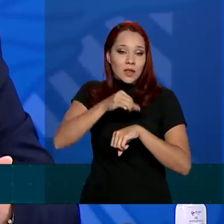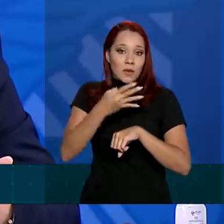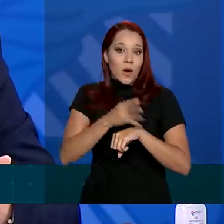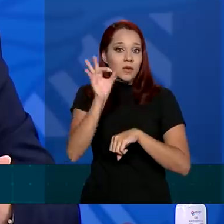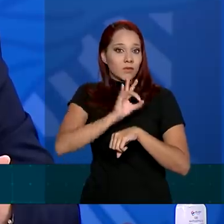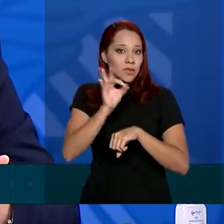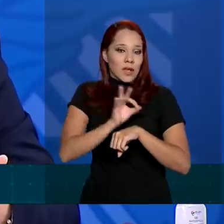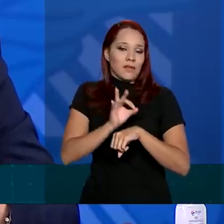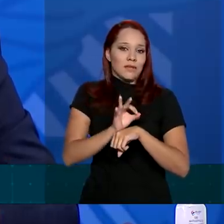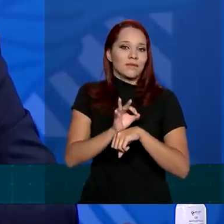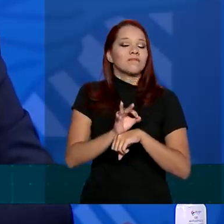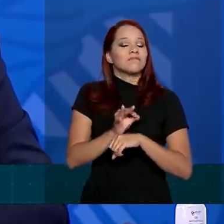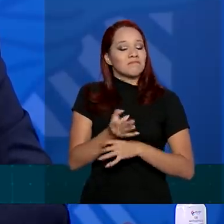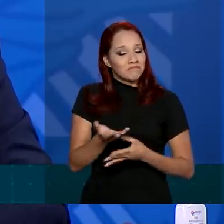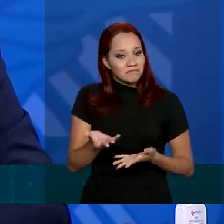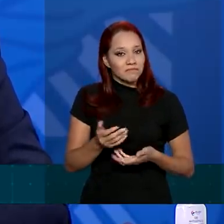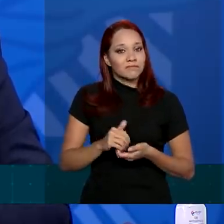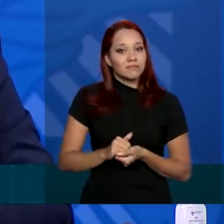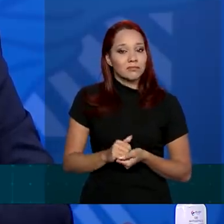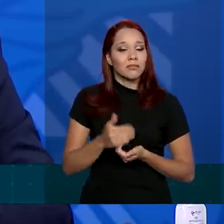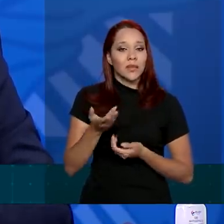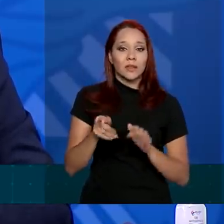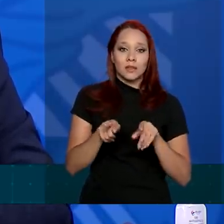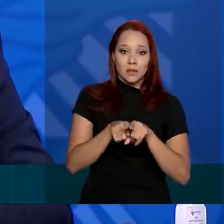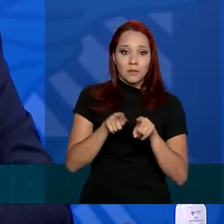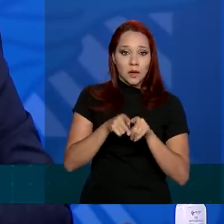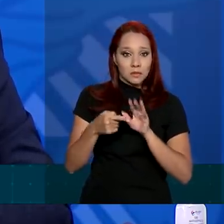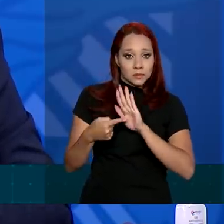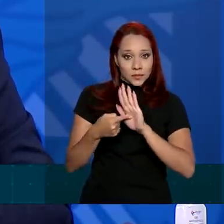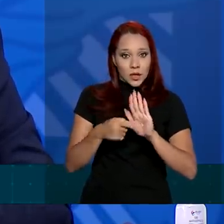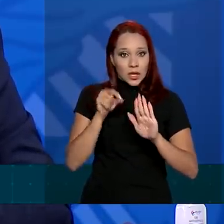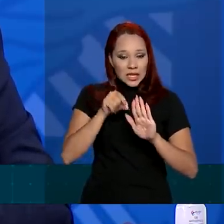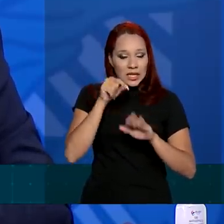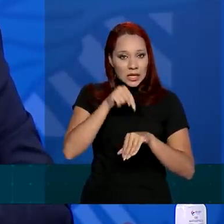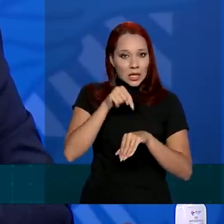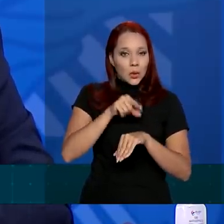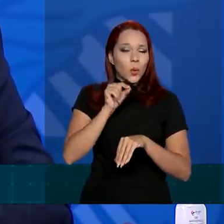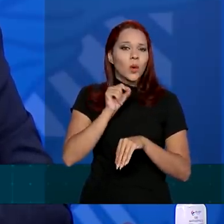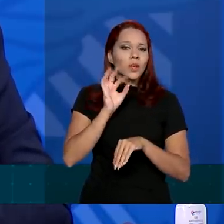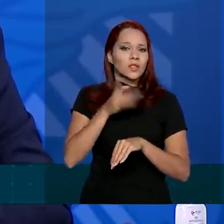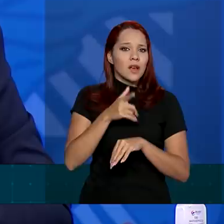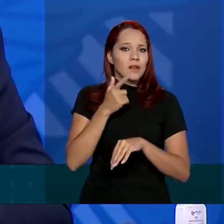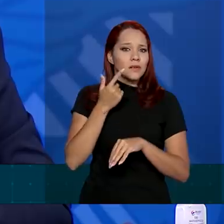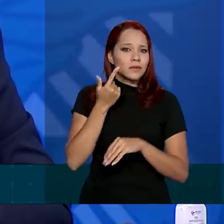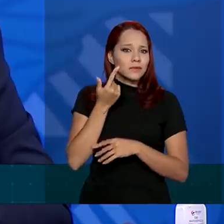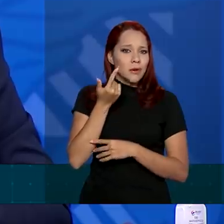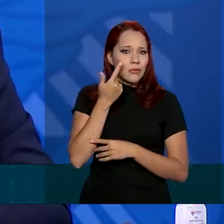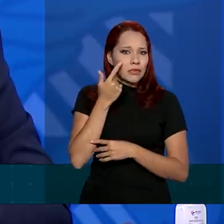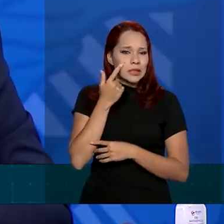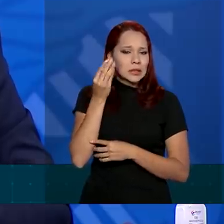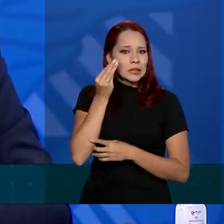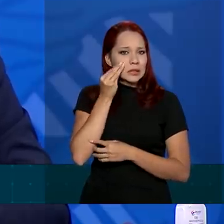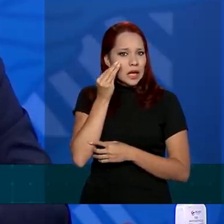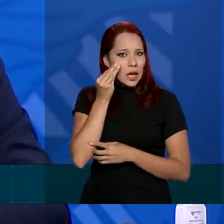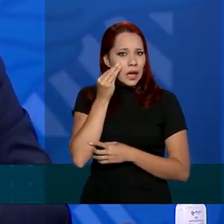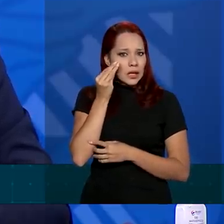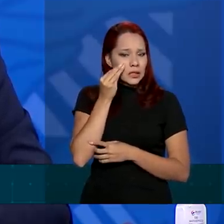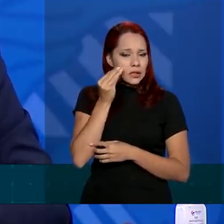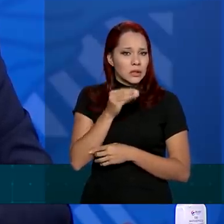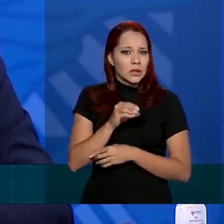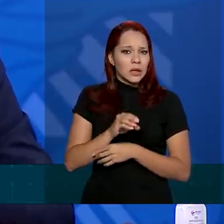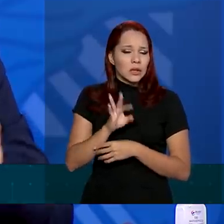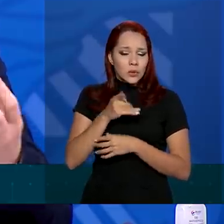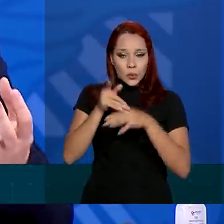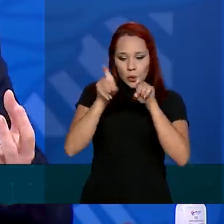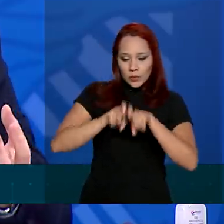bastante potente. E mostrou que aquilo que estava sendo visto nos testes em sílico,